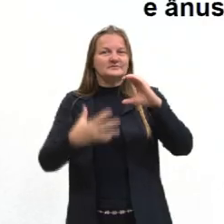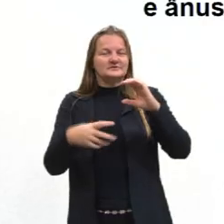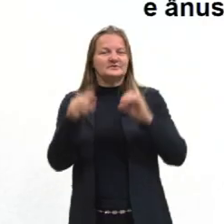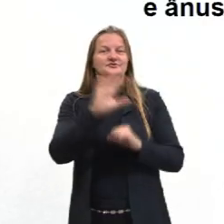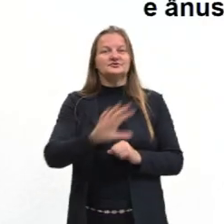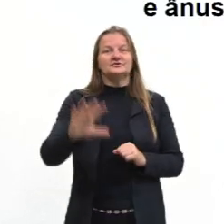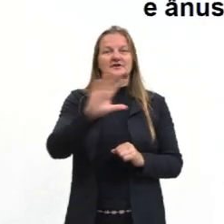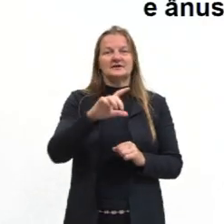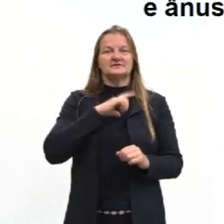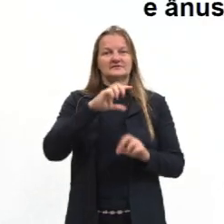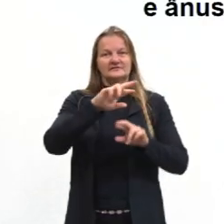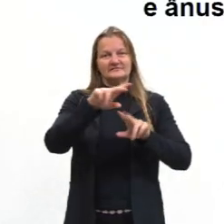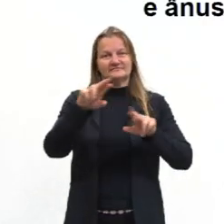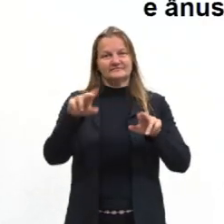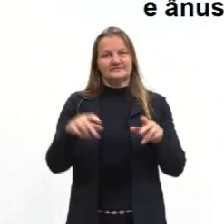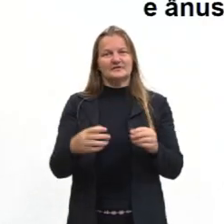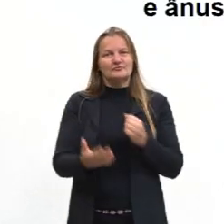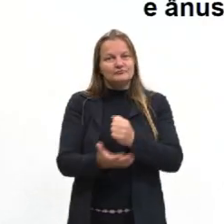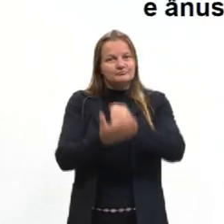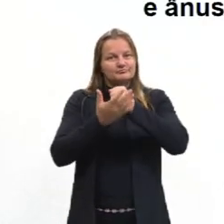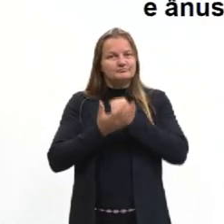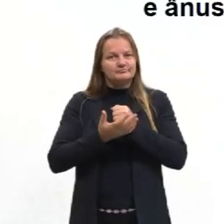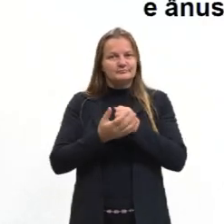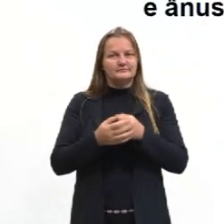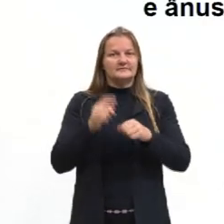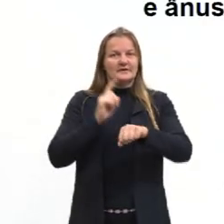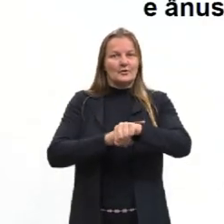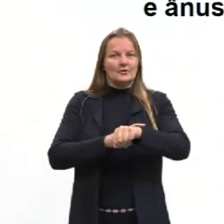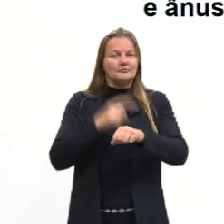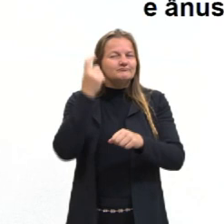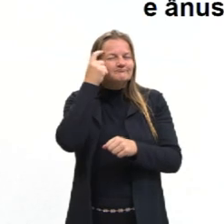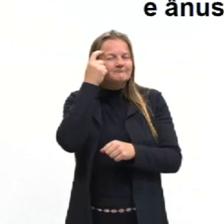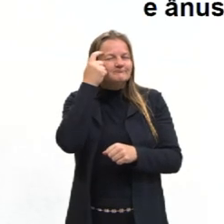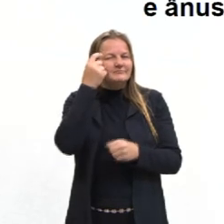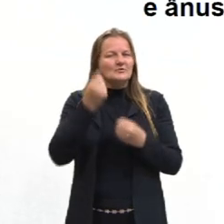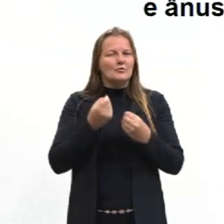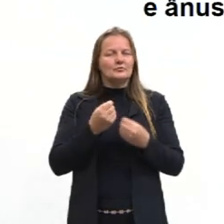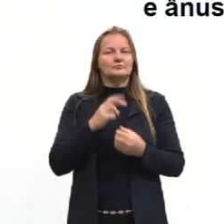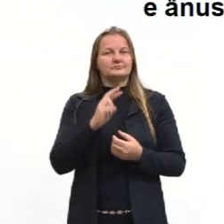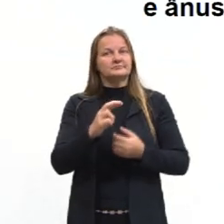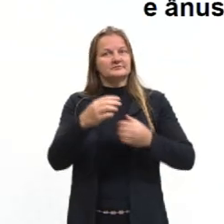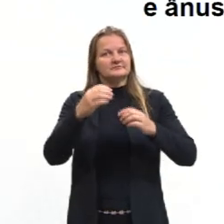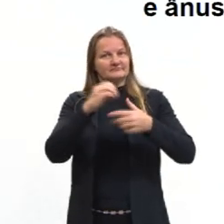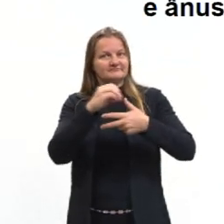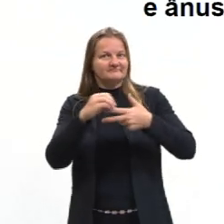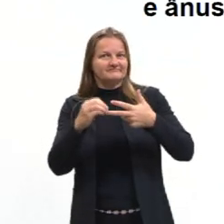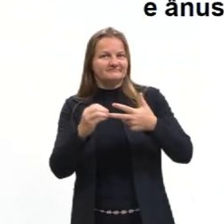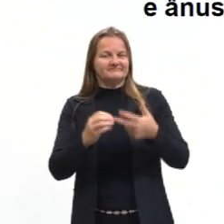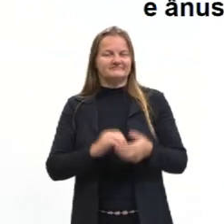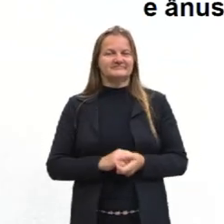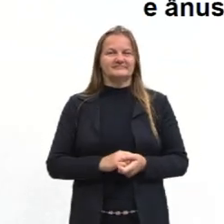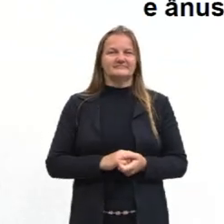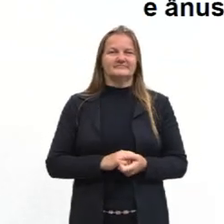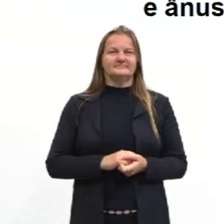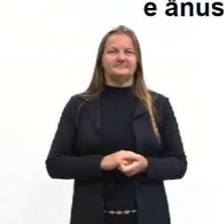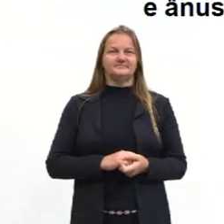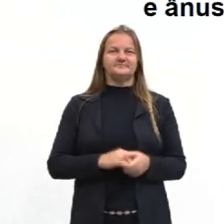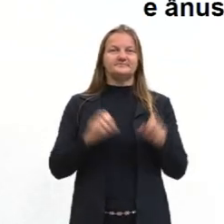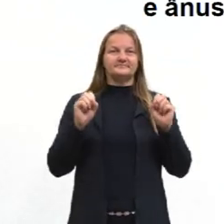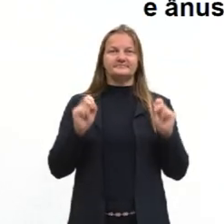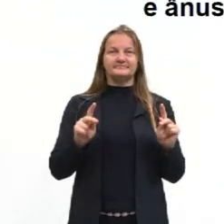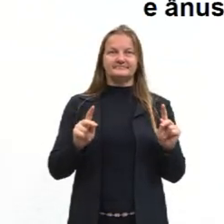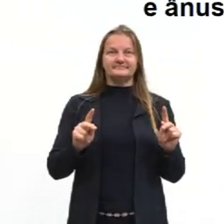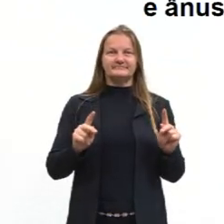gerais. E aí vai ajudar bastante ao raciocínio da questão, no raciocínio da questão. Então,